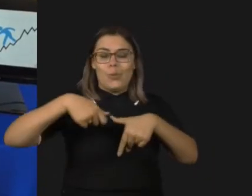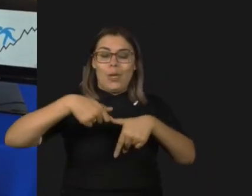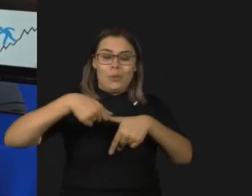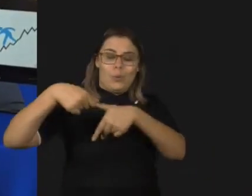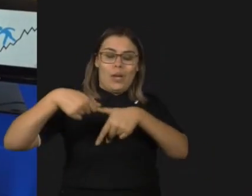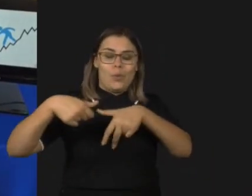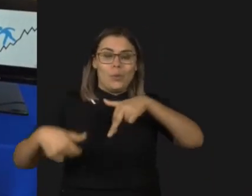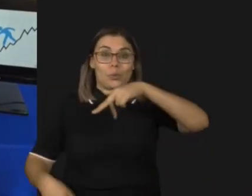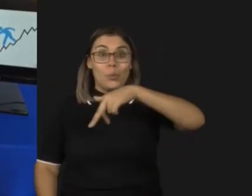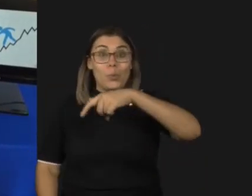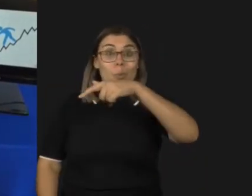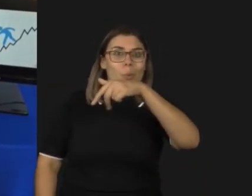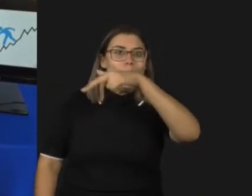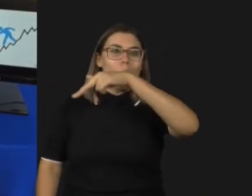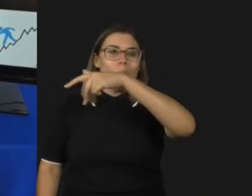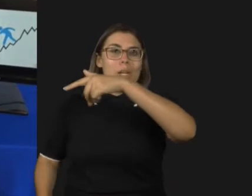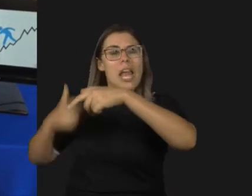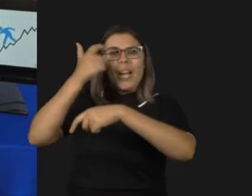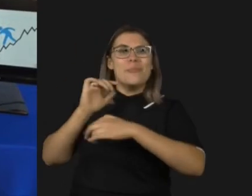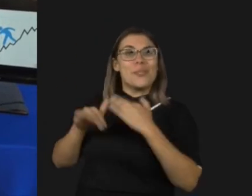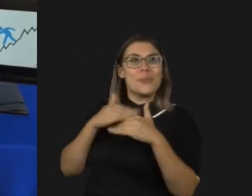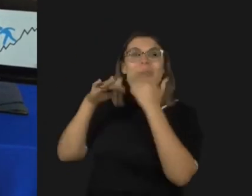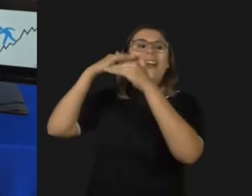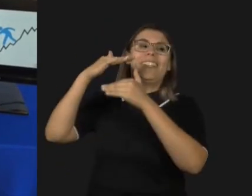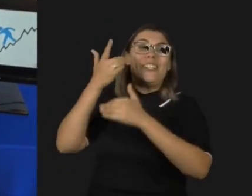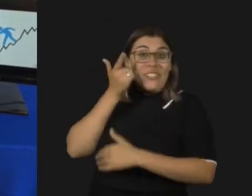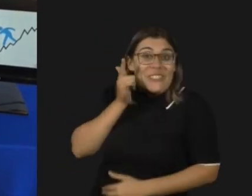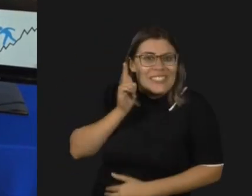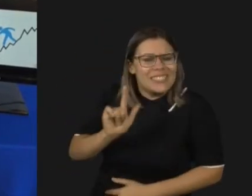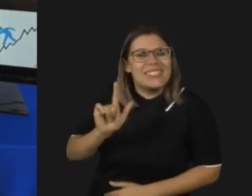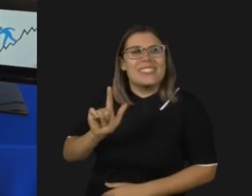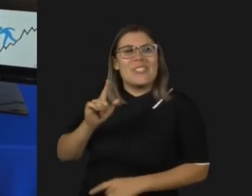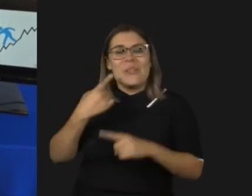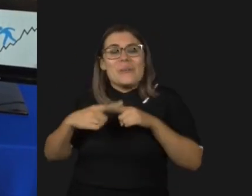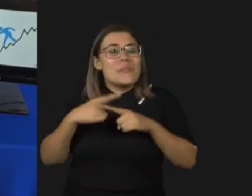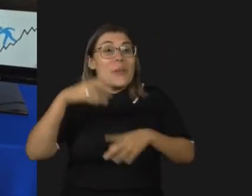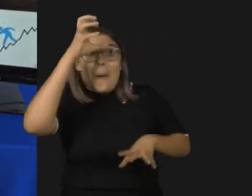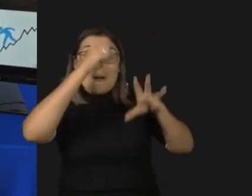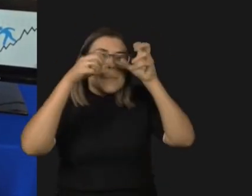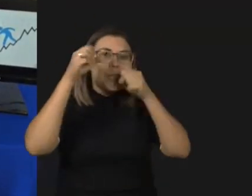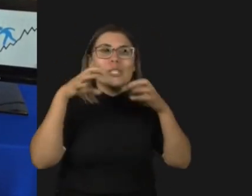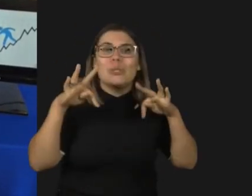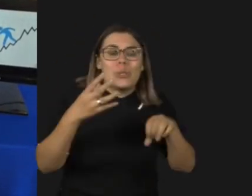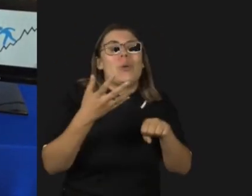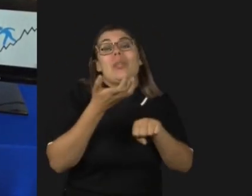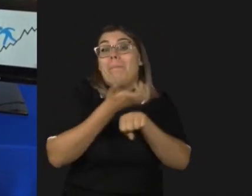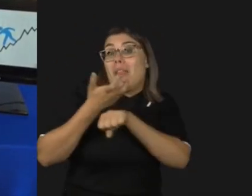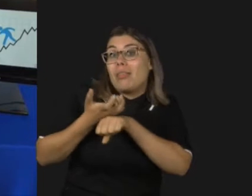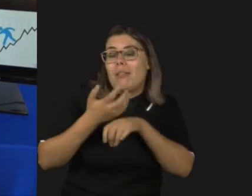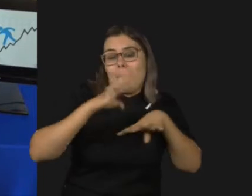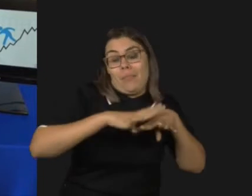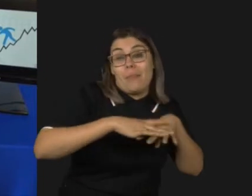pessoas porque na escola eu iria pensar e perceber que precisava de todos os conteúdos matemática,